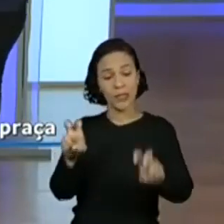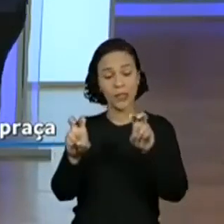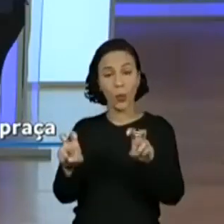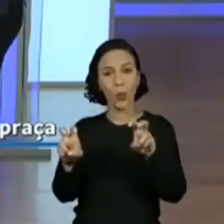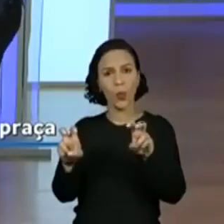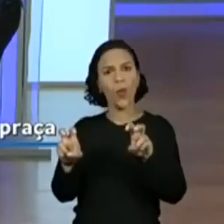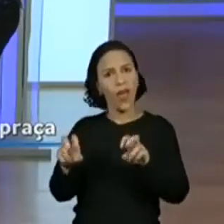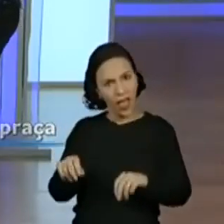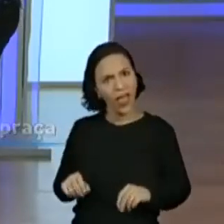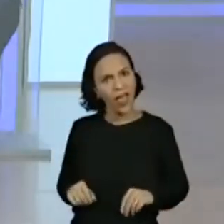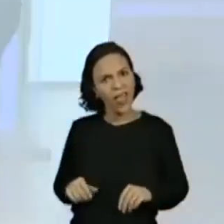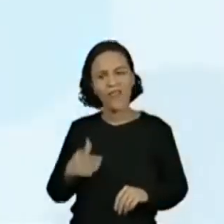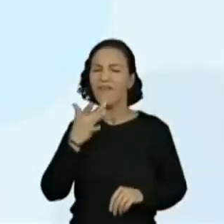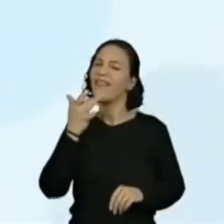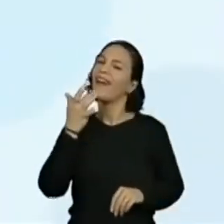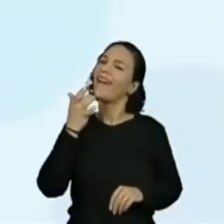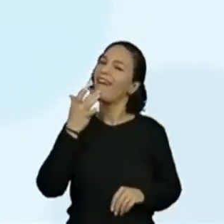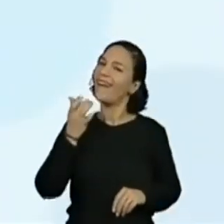5, fácil, hein?